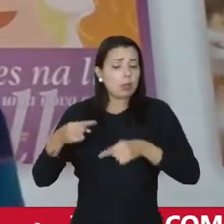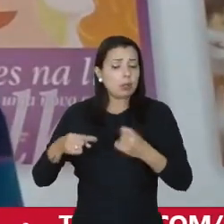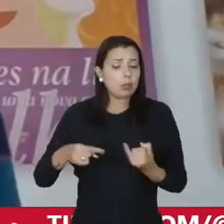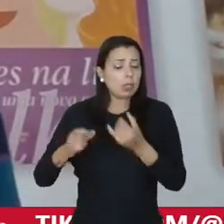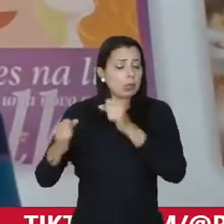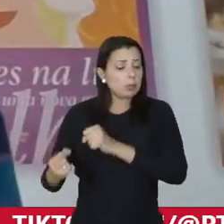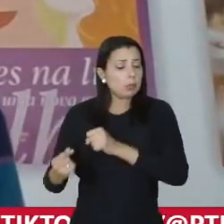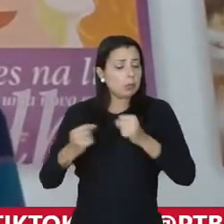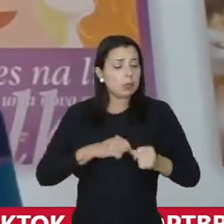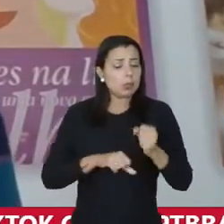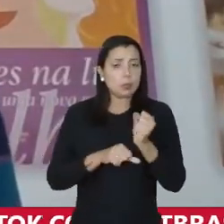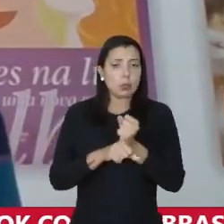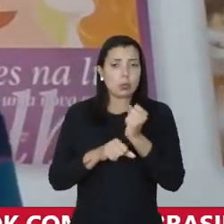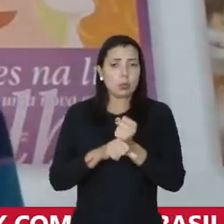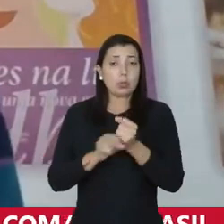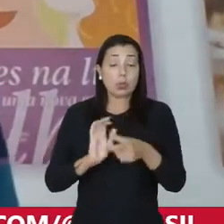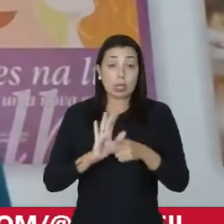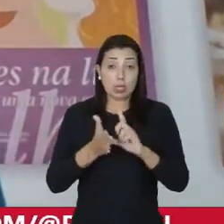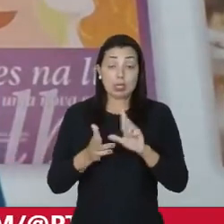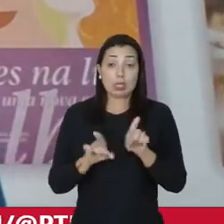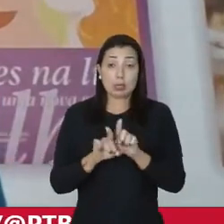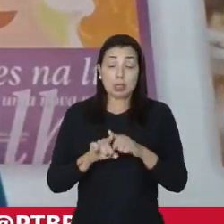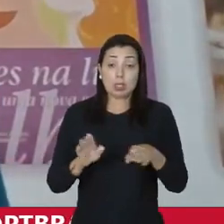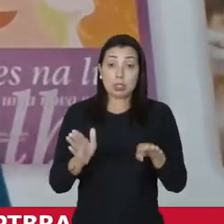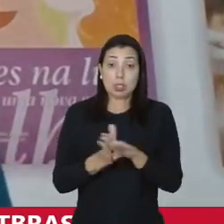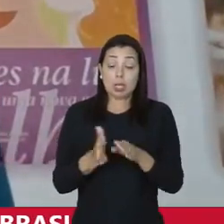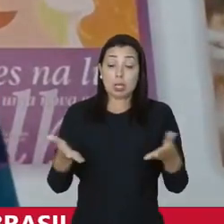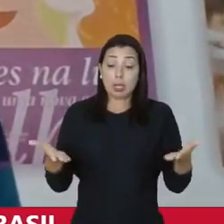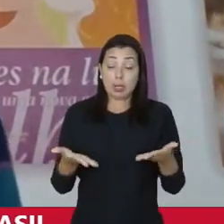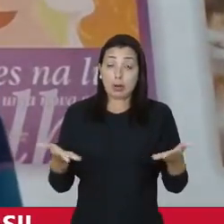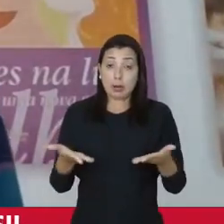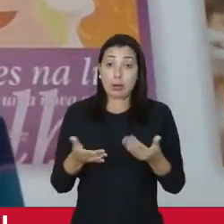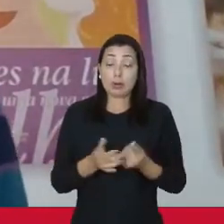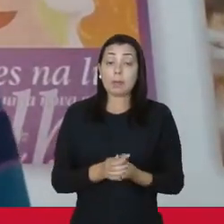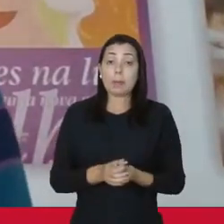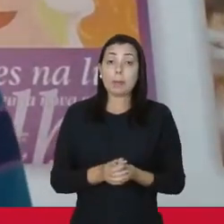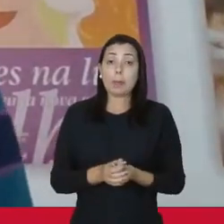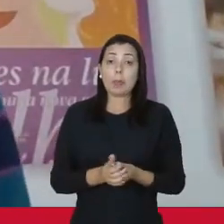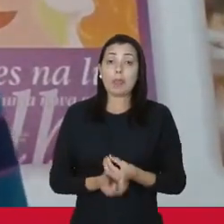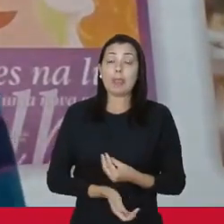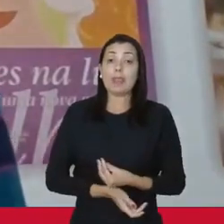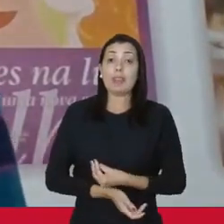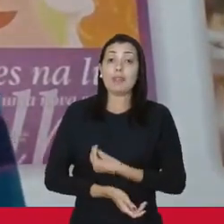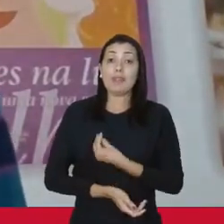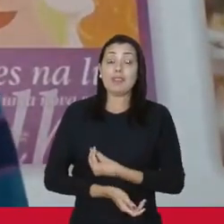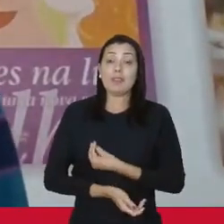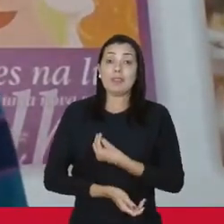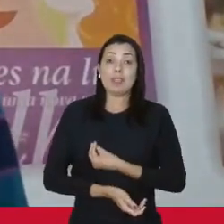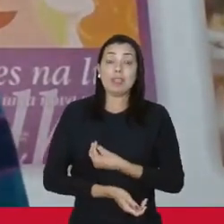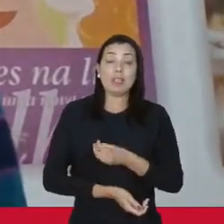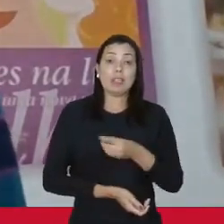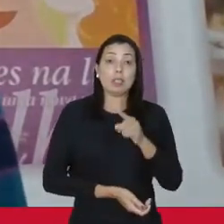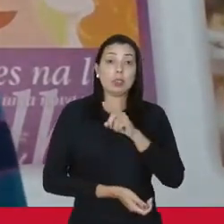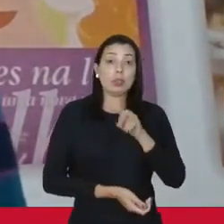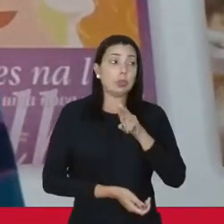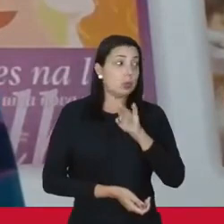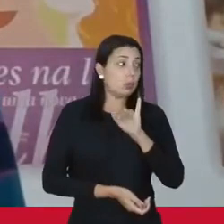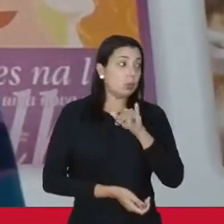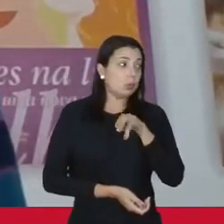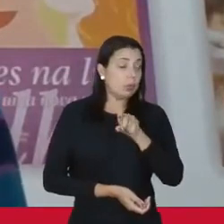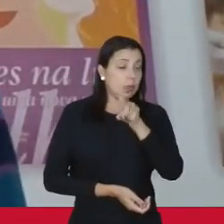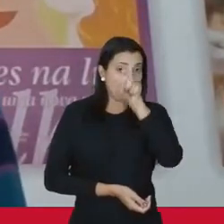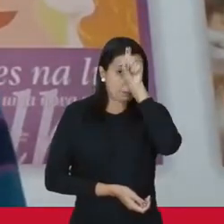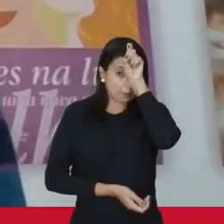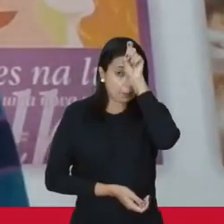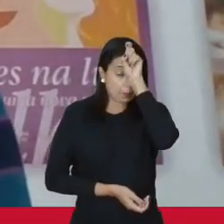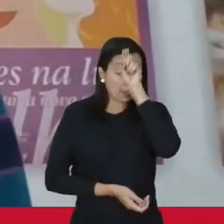potente, construída, muito antes, inclusive, de eu chegar a esse parlamento, foi o Viva Zumbi, a primeira festa